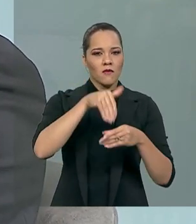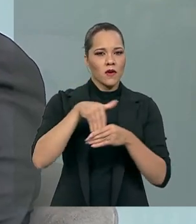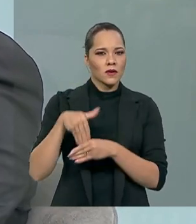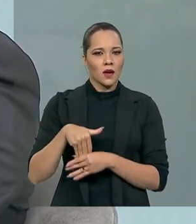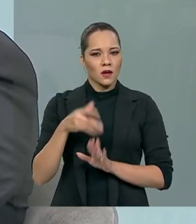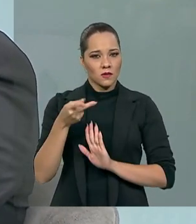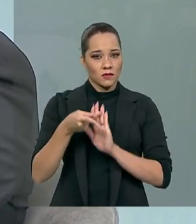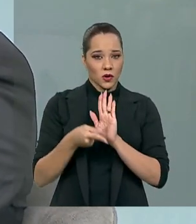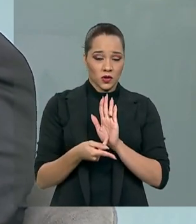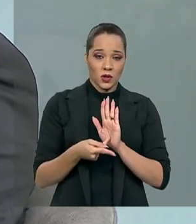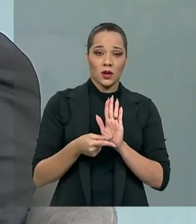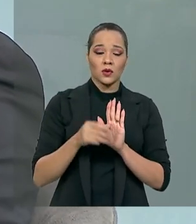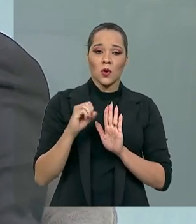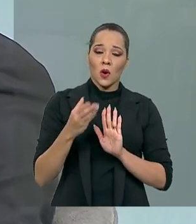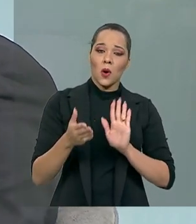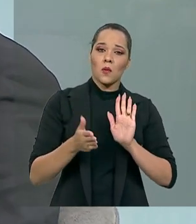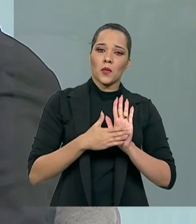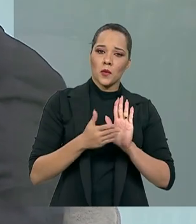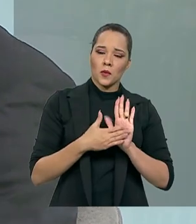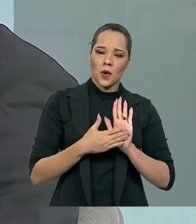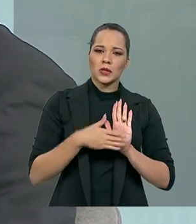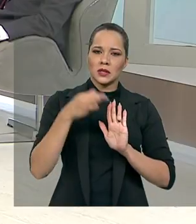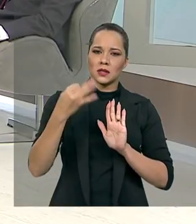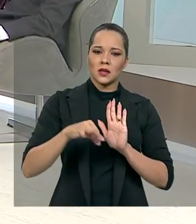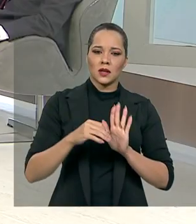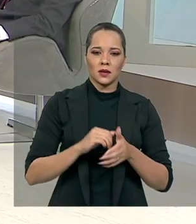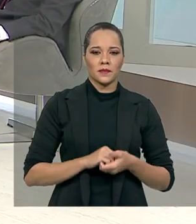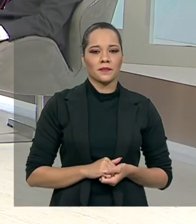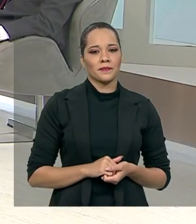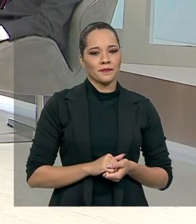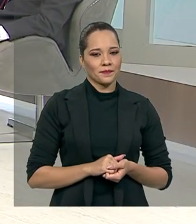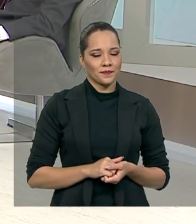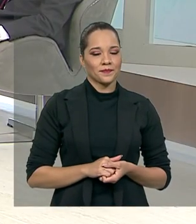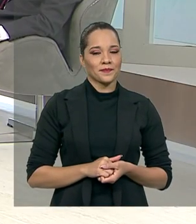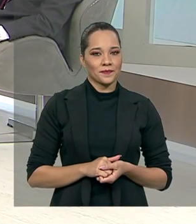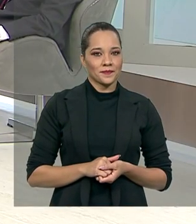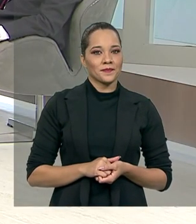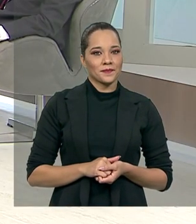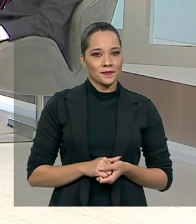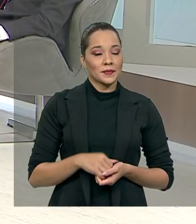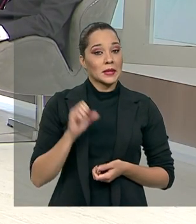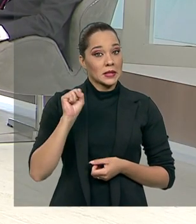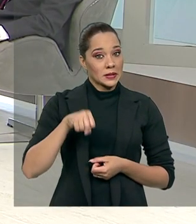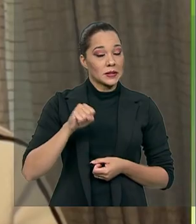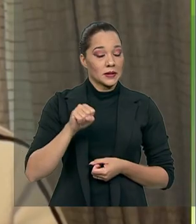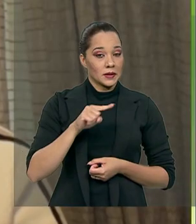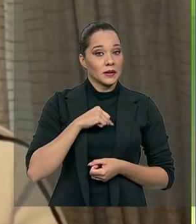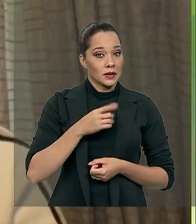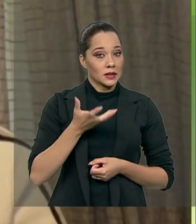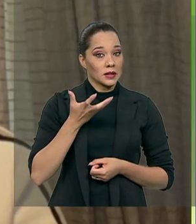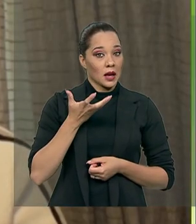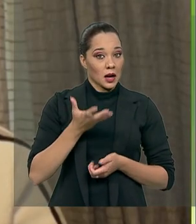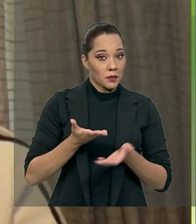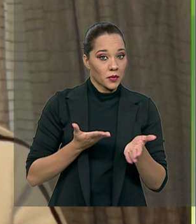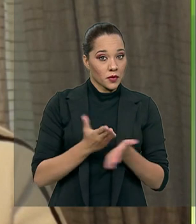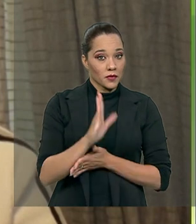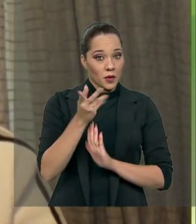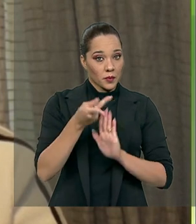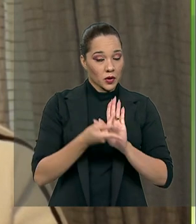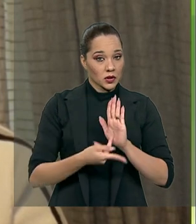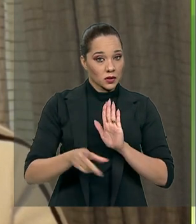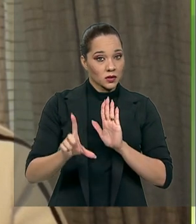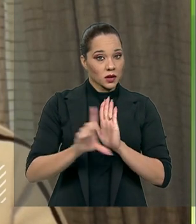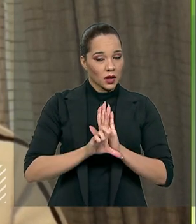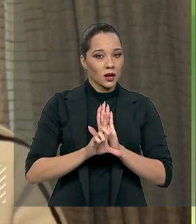projeto, uma proposta consolidada? Se eles pretenderem aprovar o projeto de